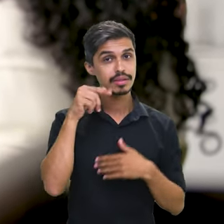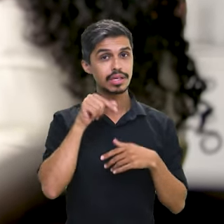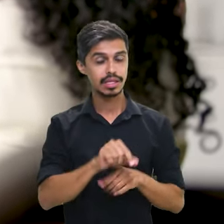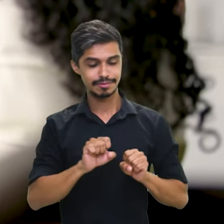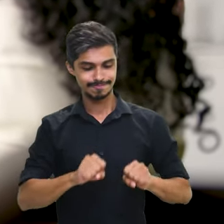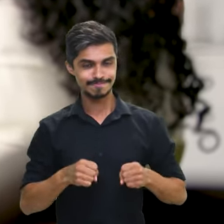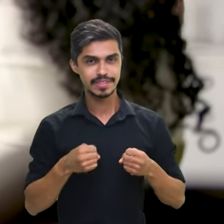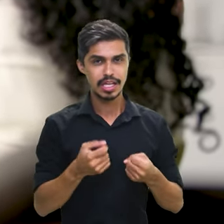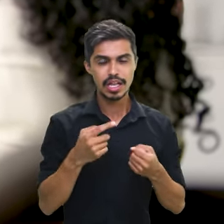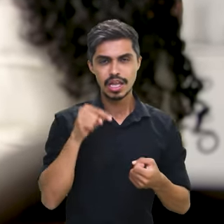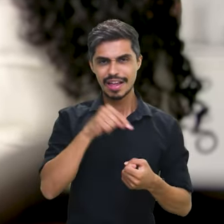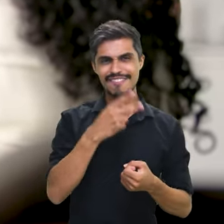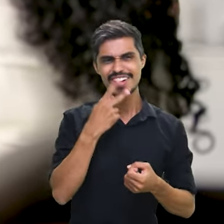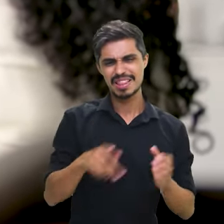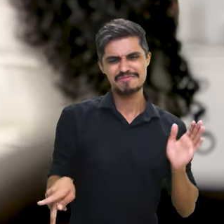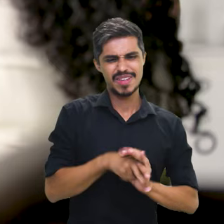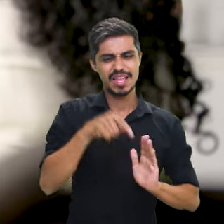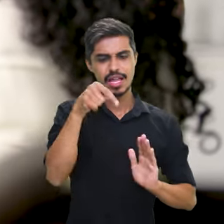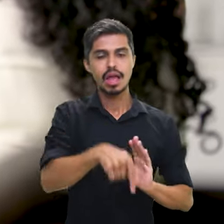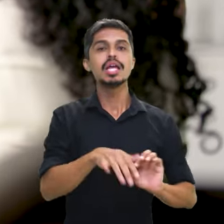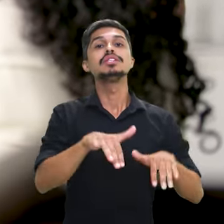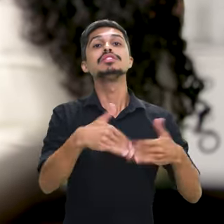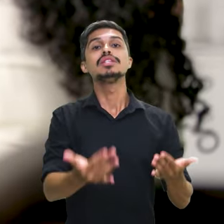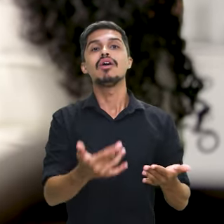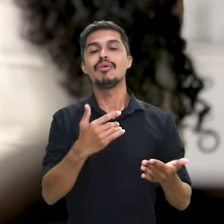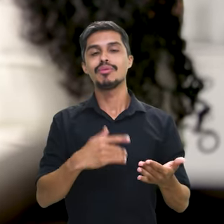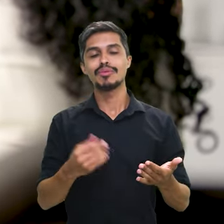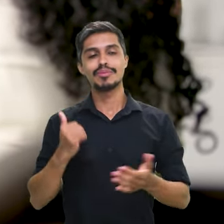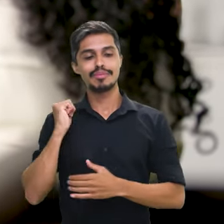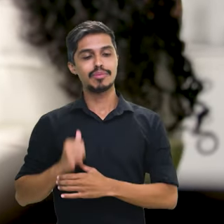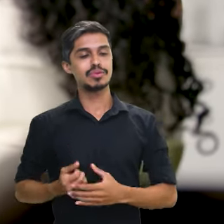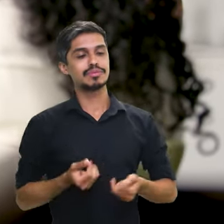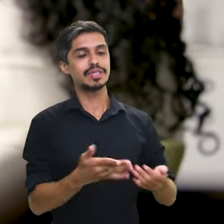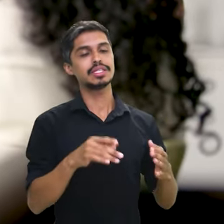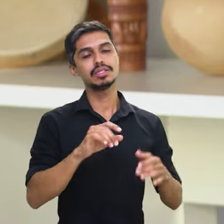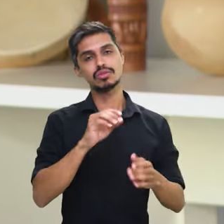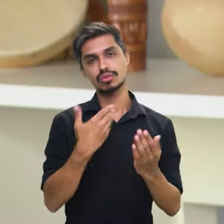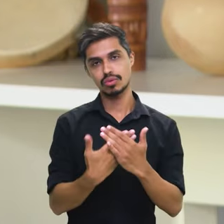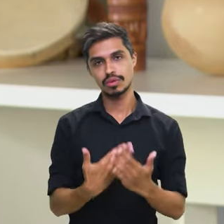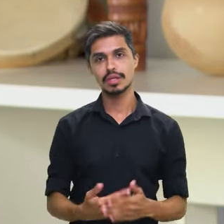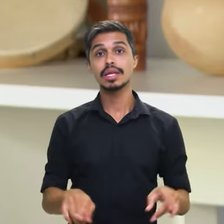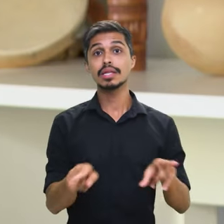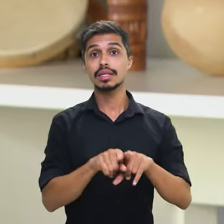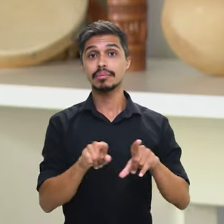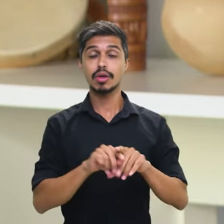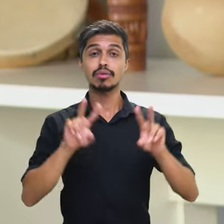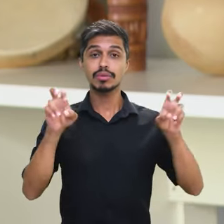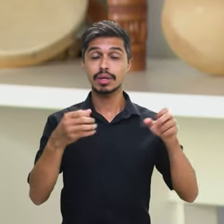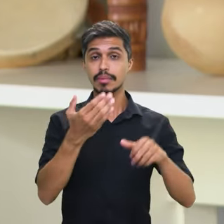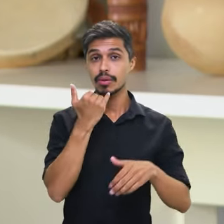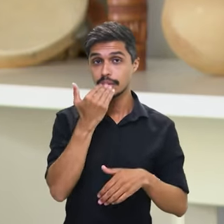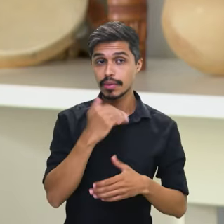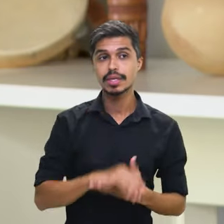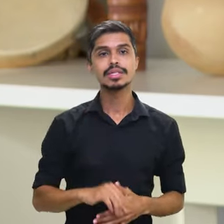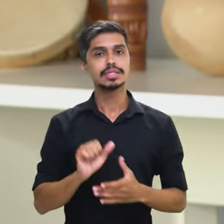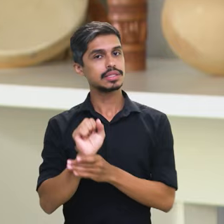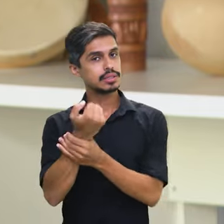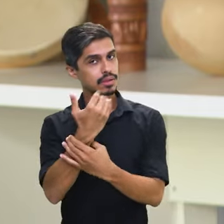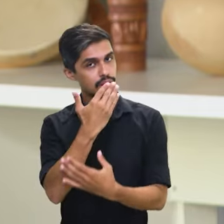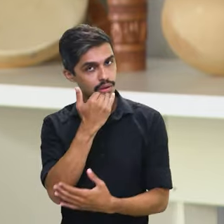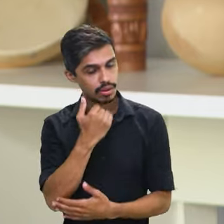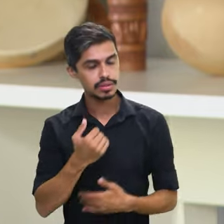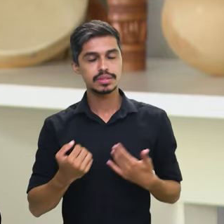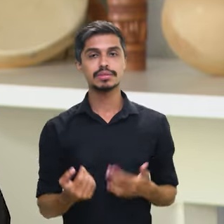como alguém da comunidade quilombola e passa a ter uma bolsa para estudar. A mesma coisa, a questão alimentar, da segurança